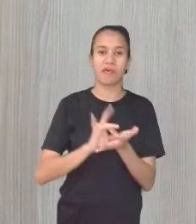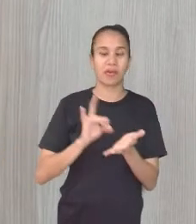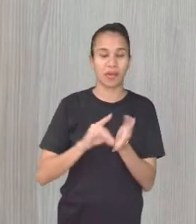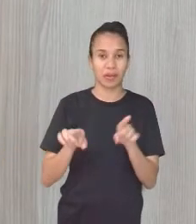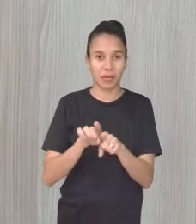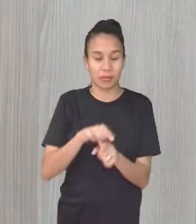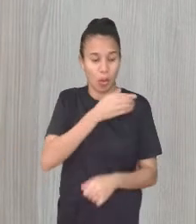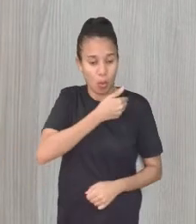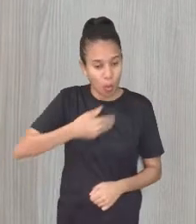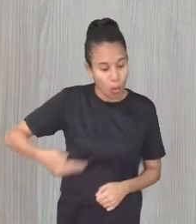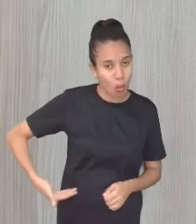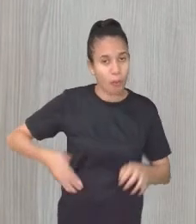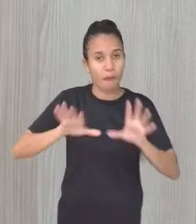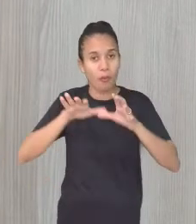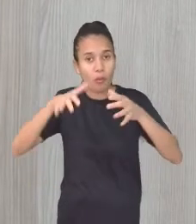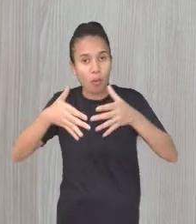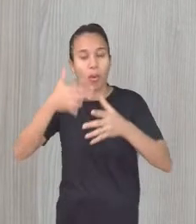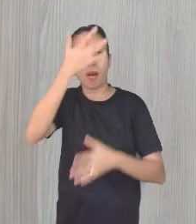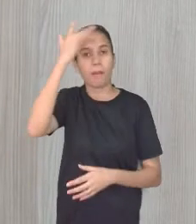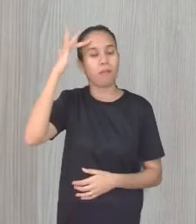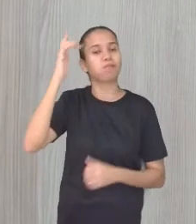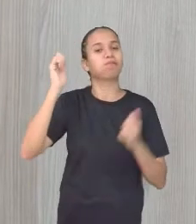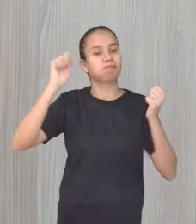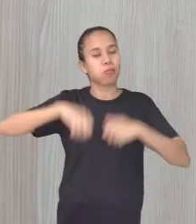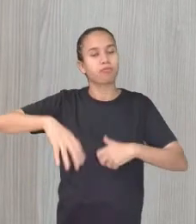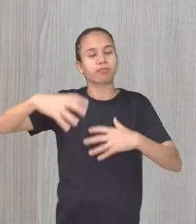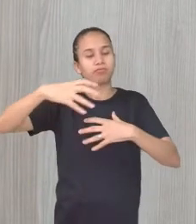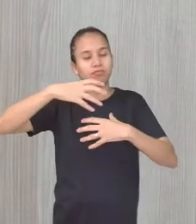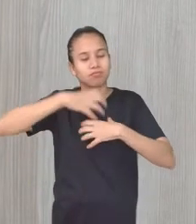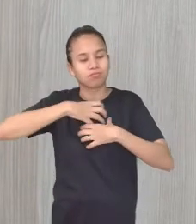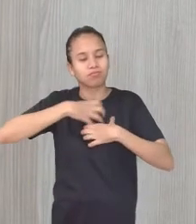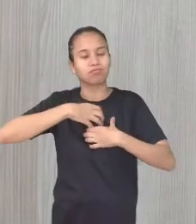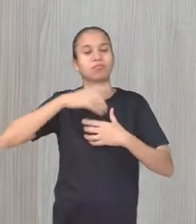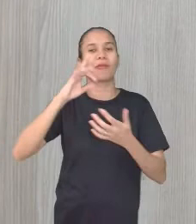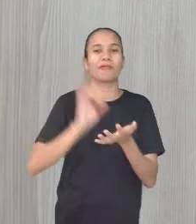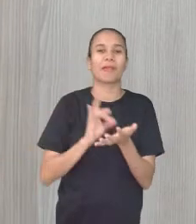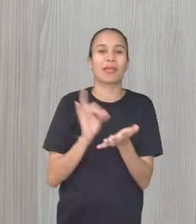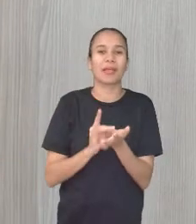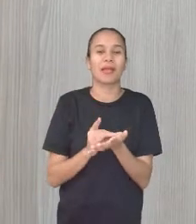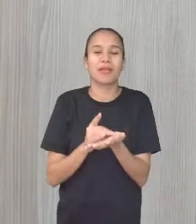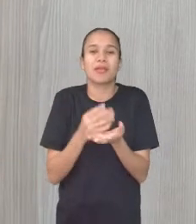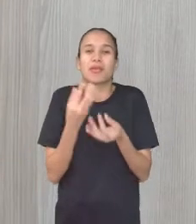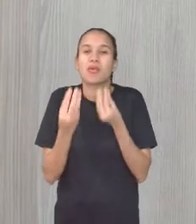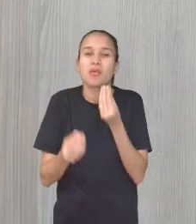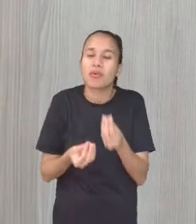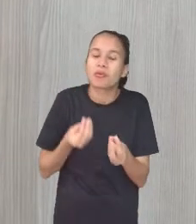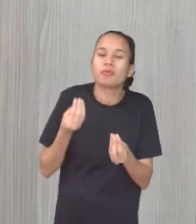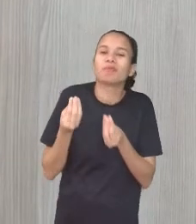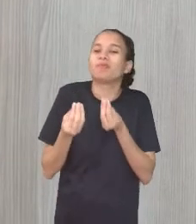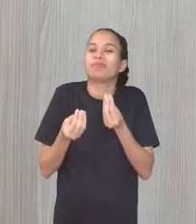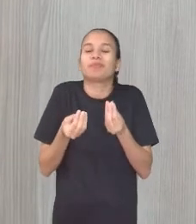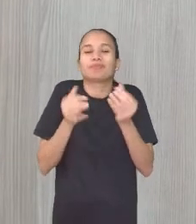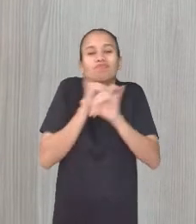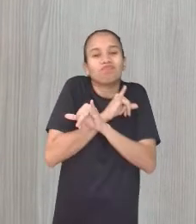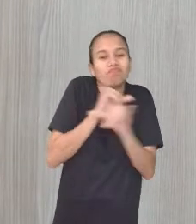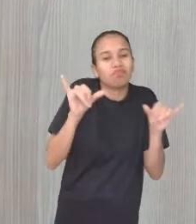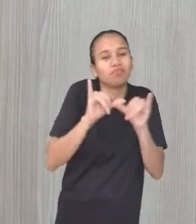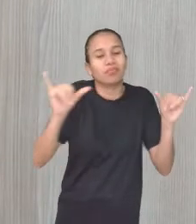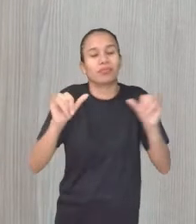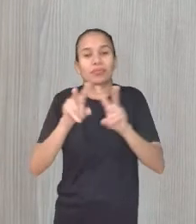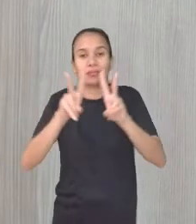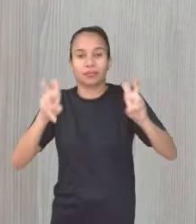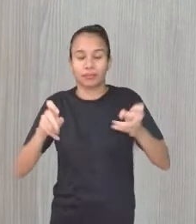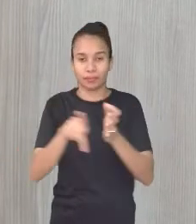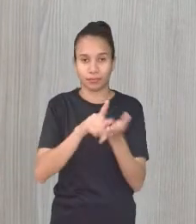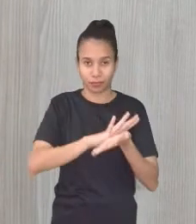governos, comunidades, pessoas, elas possam ter essa sensibilidade de pregar, de propagar essa questão da